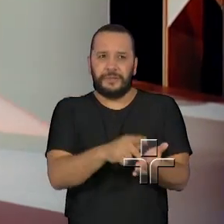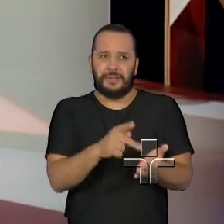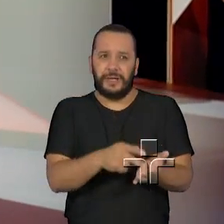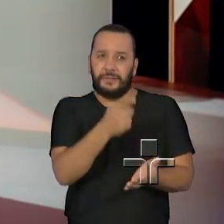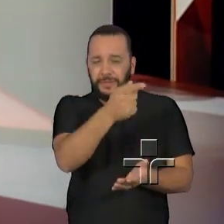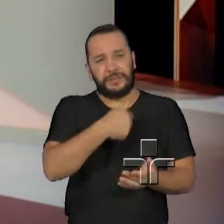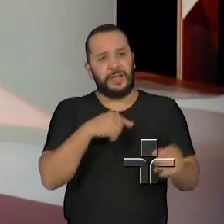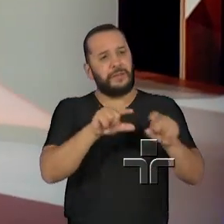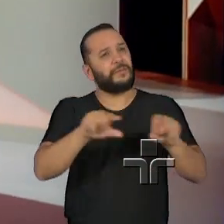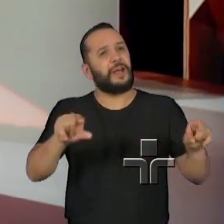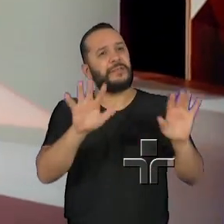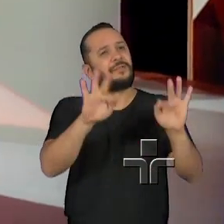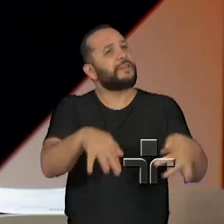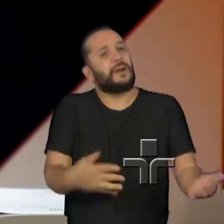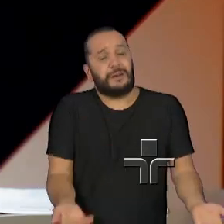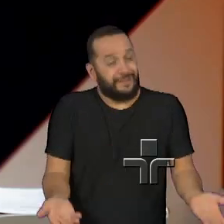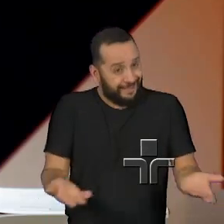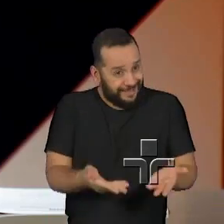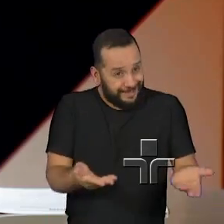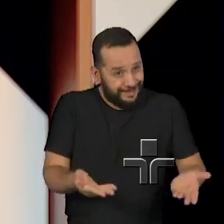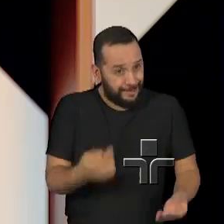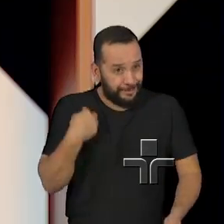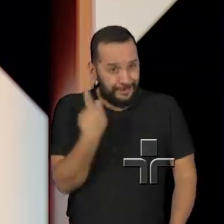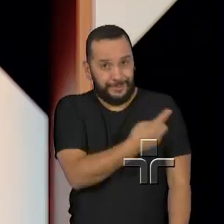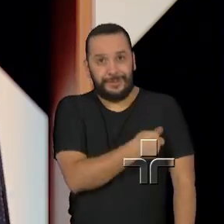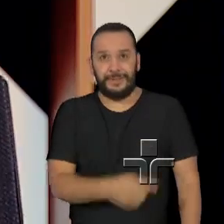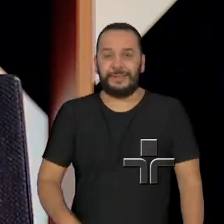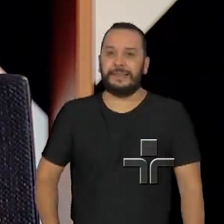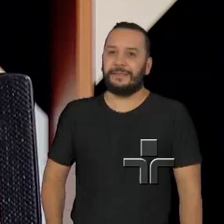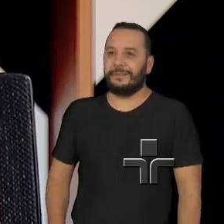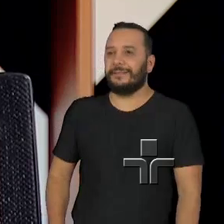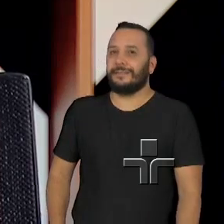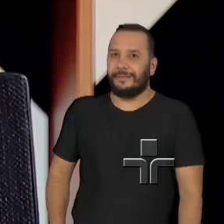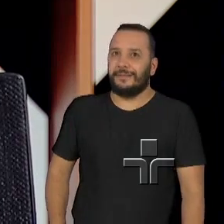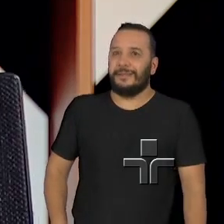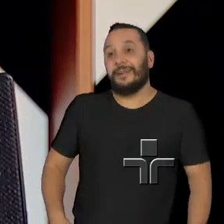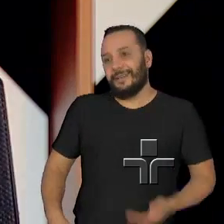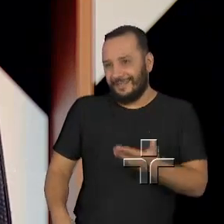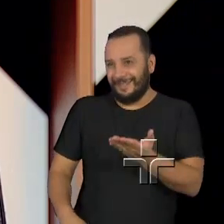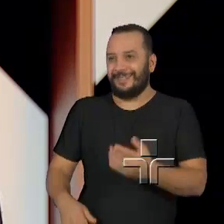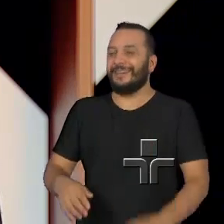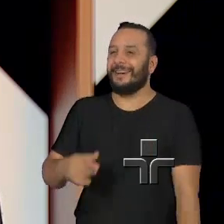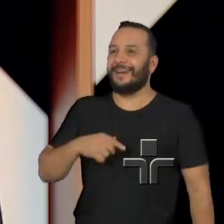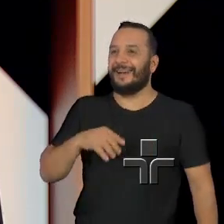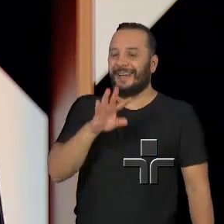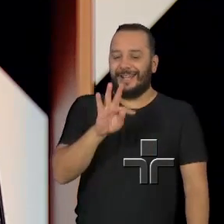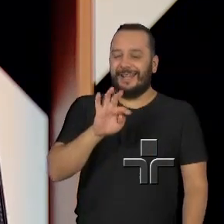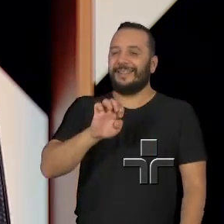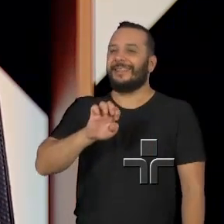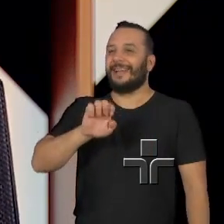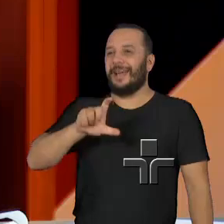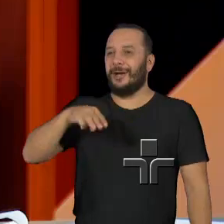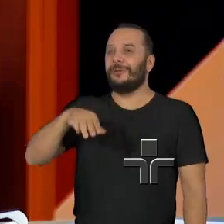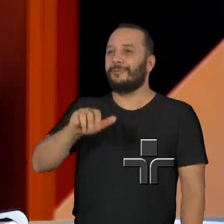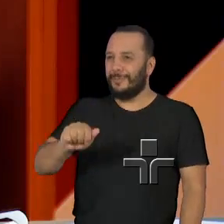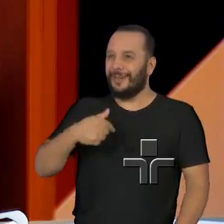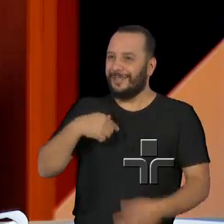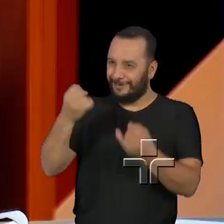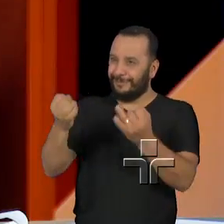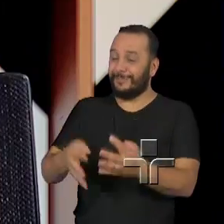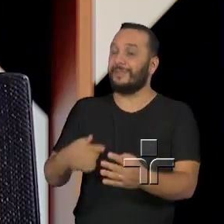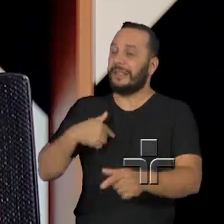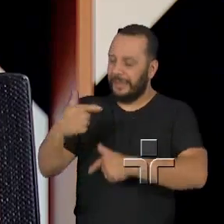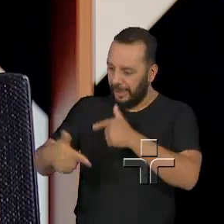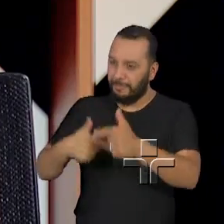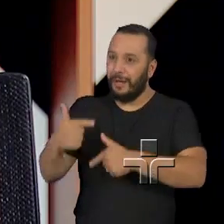você desse um recado final aqui para nós. A Thelma encerrou com chave de ouro, quando fala no VT que é mais do que um